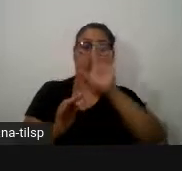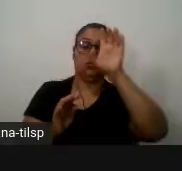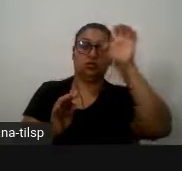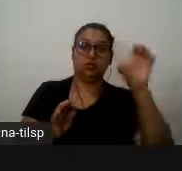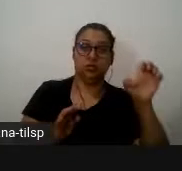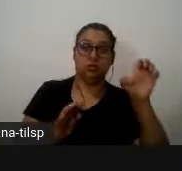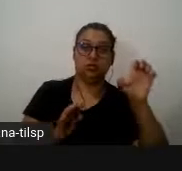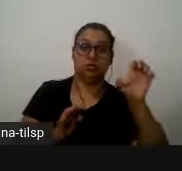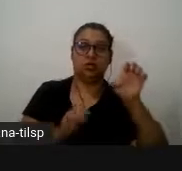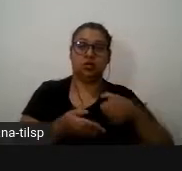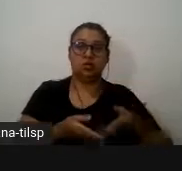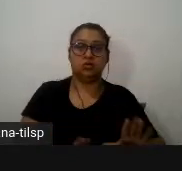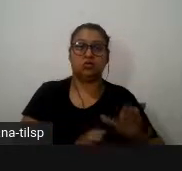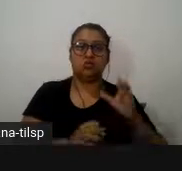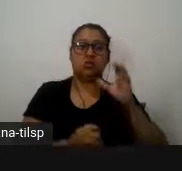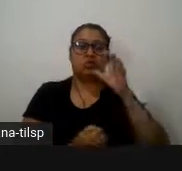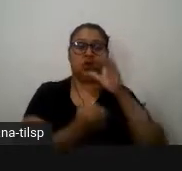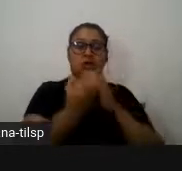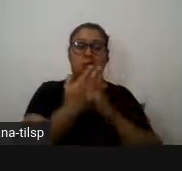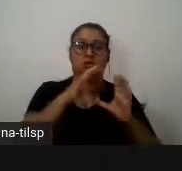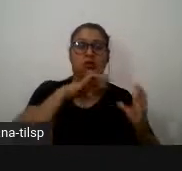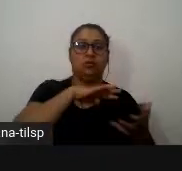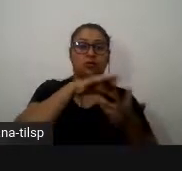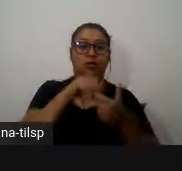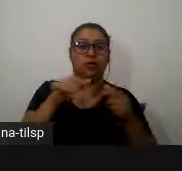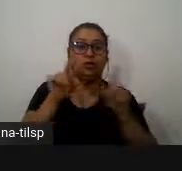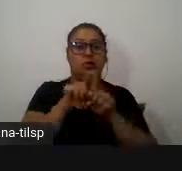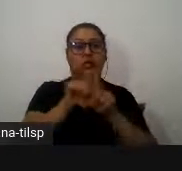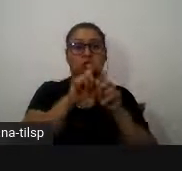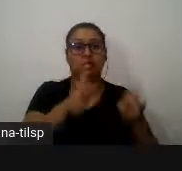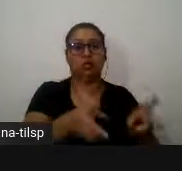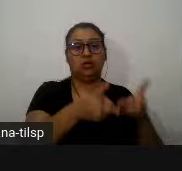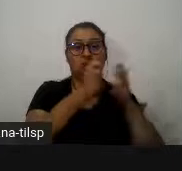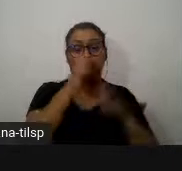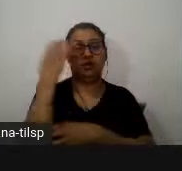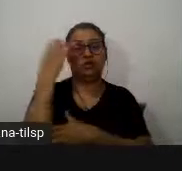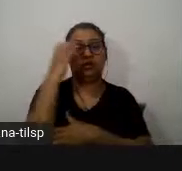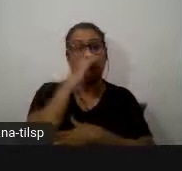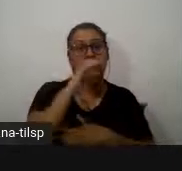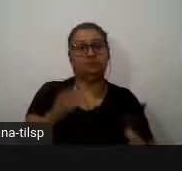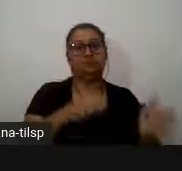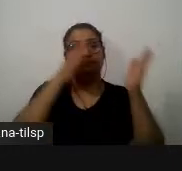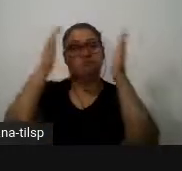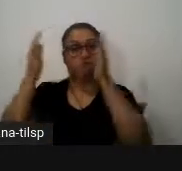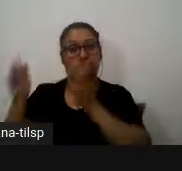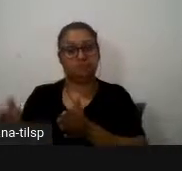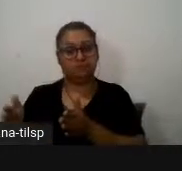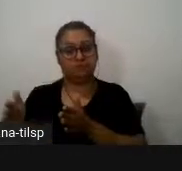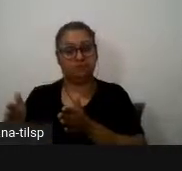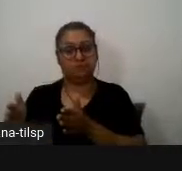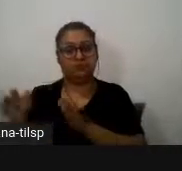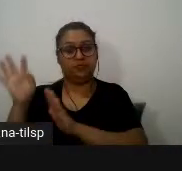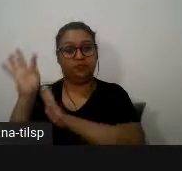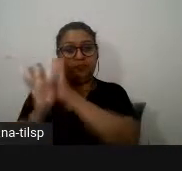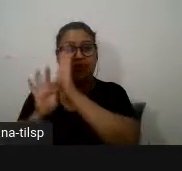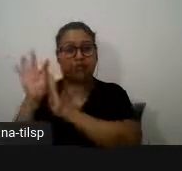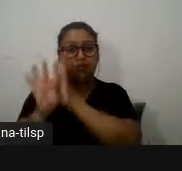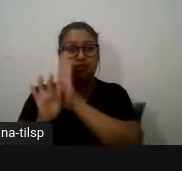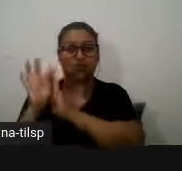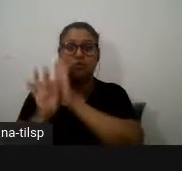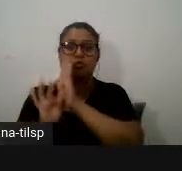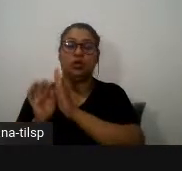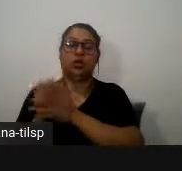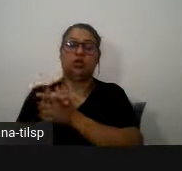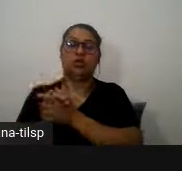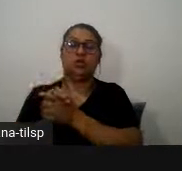de um planeta foi captado é um texto de divulgação científica como eu já referi anteriormente e o texto do lado direito que fala